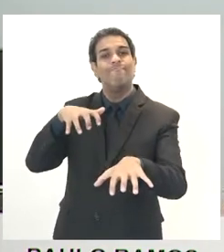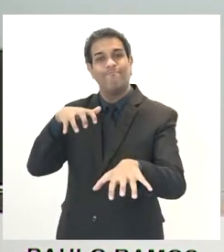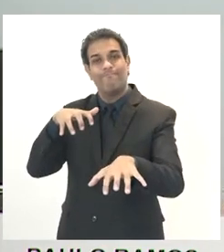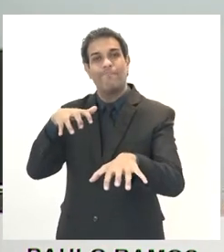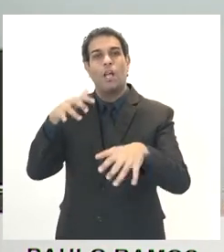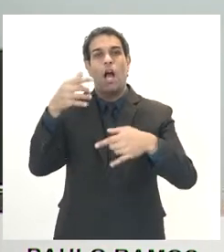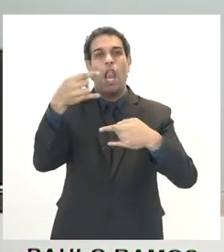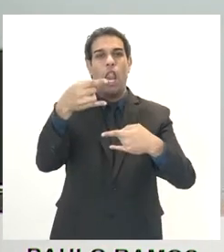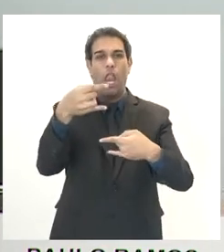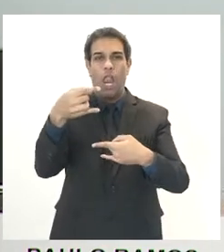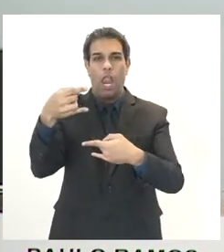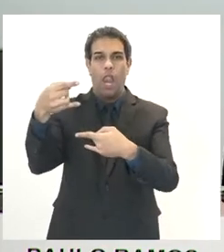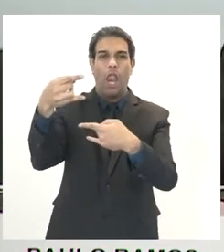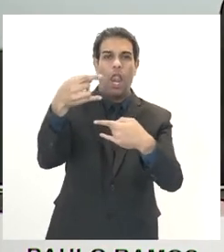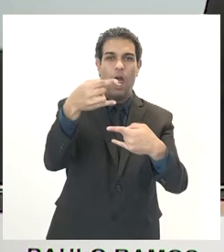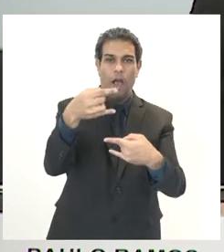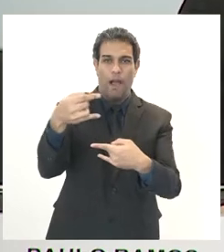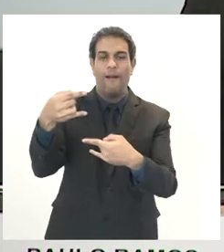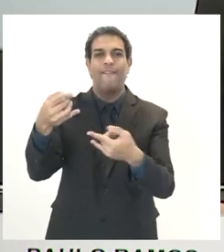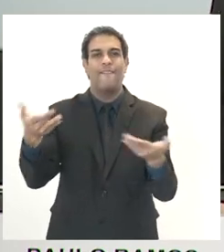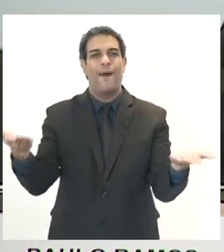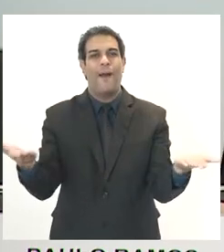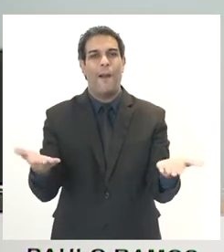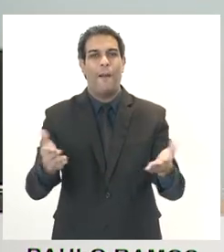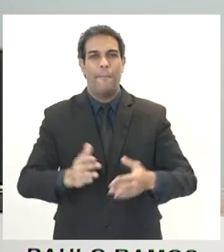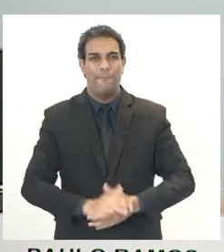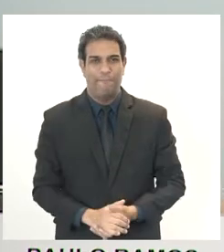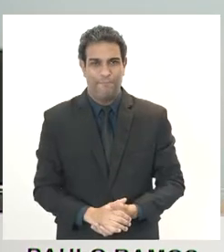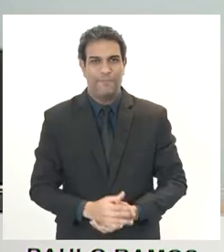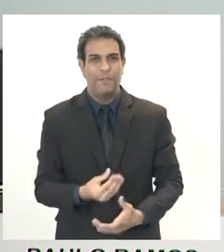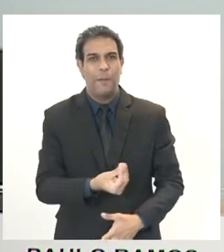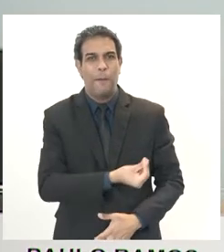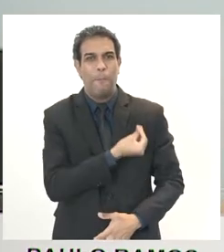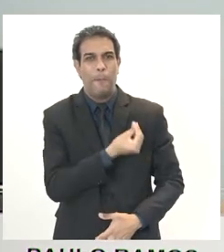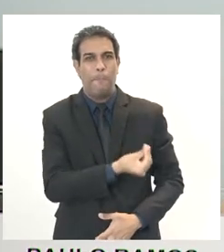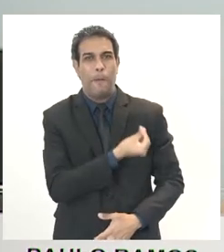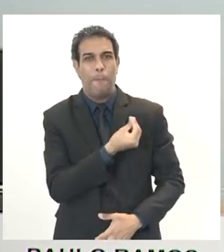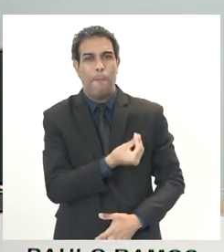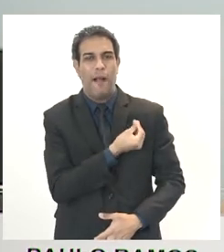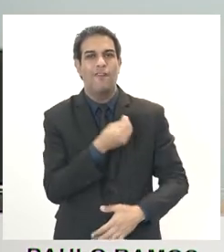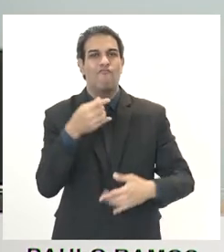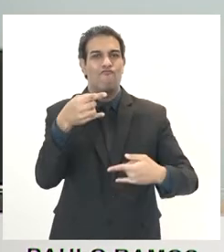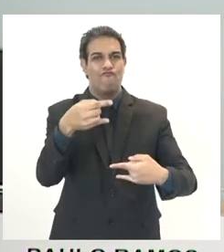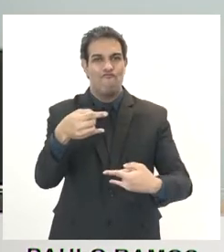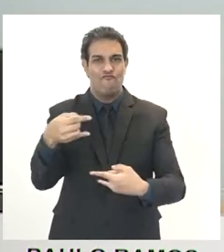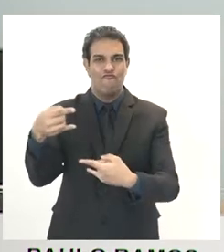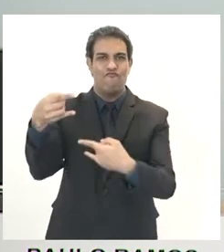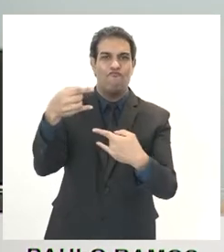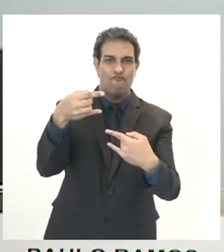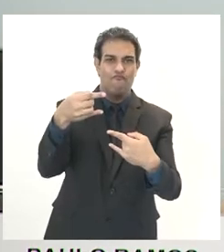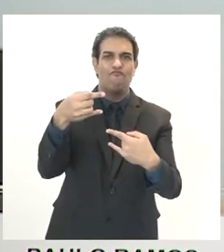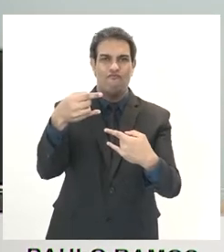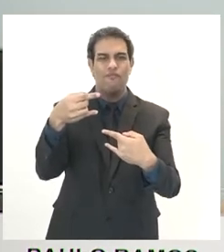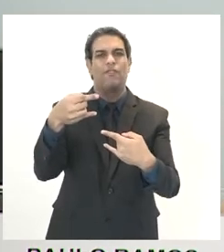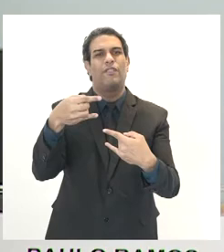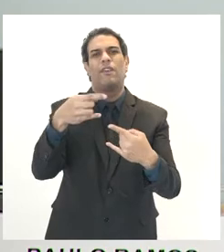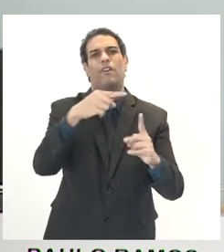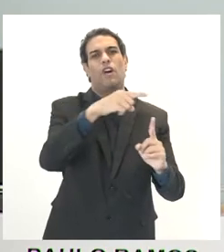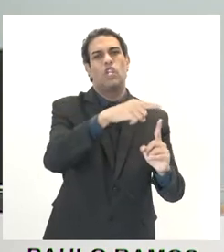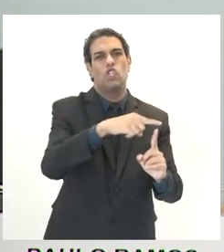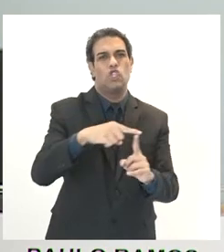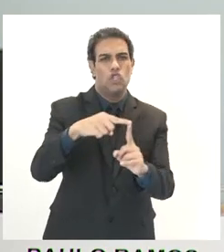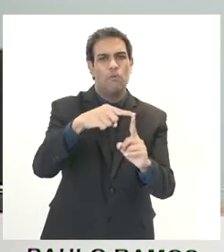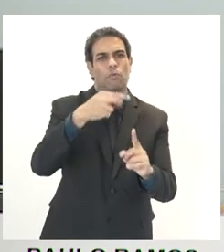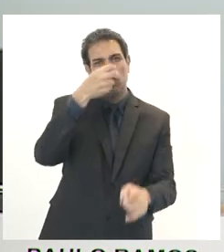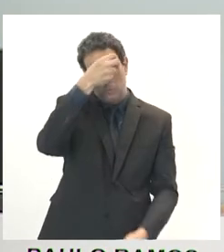videoconferência. A participação que vem também de vários municípios, de vários